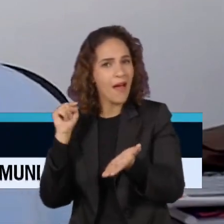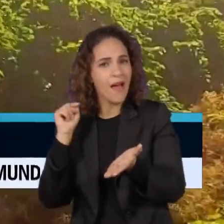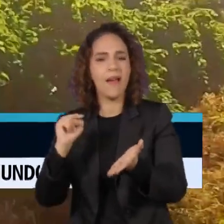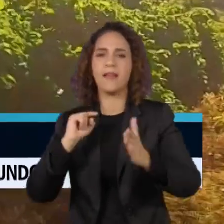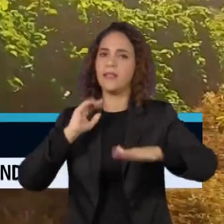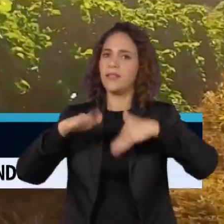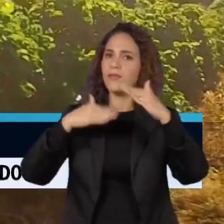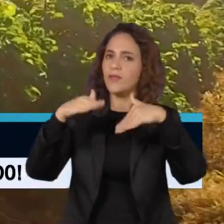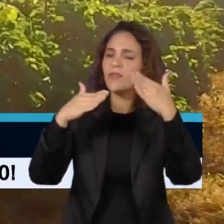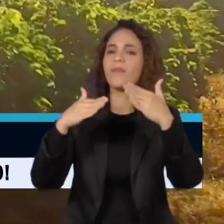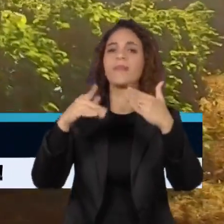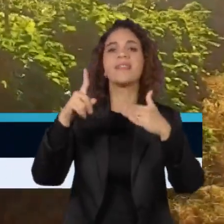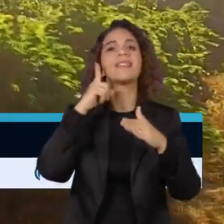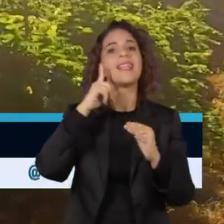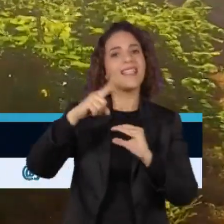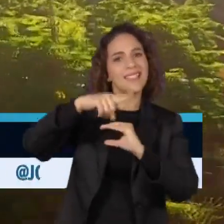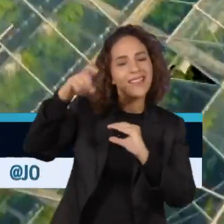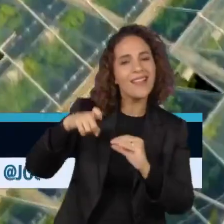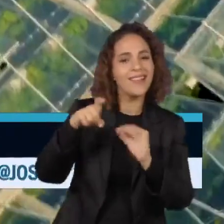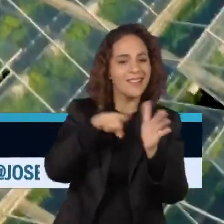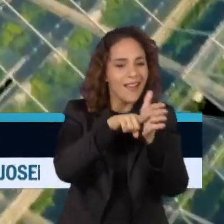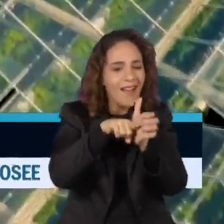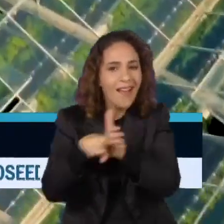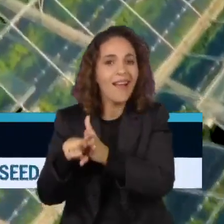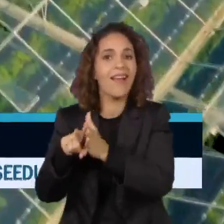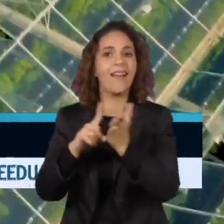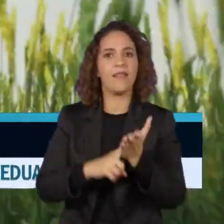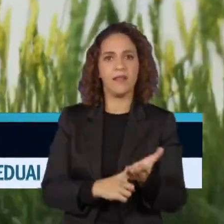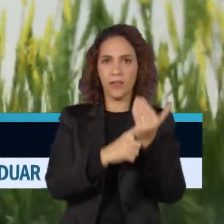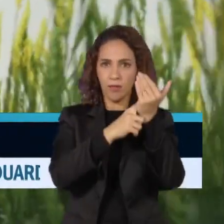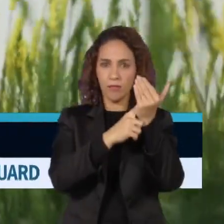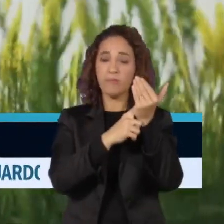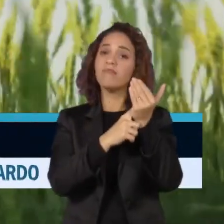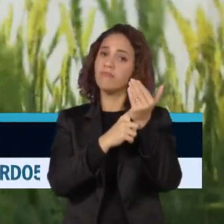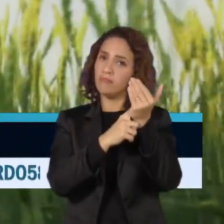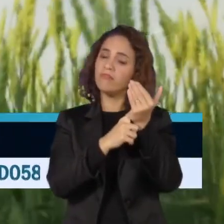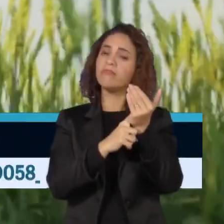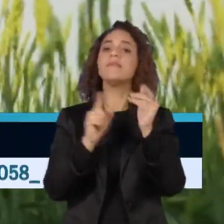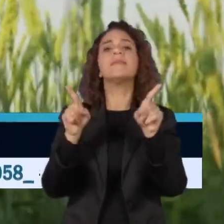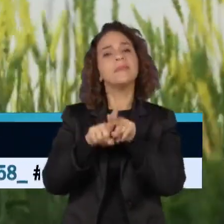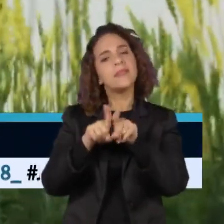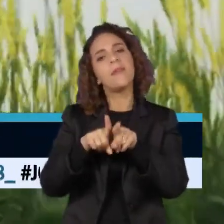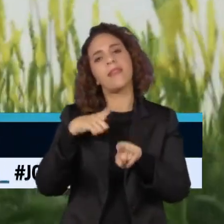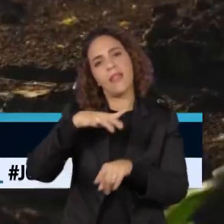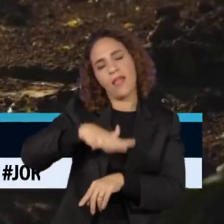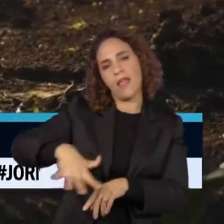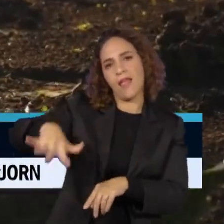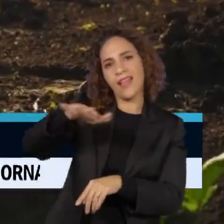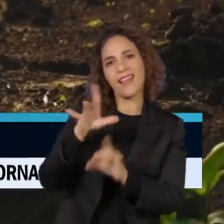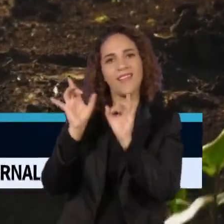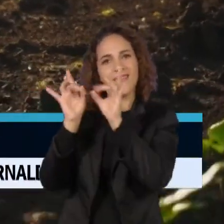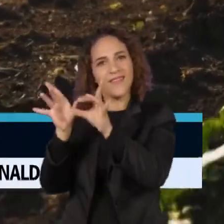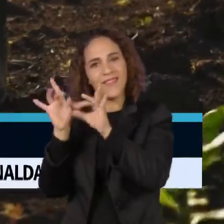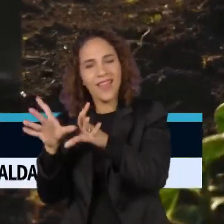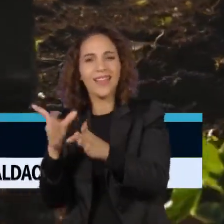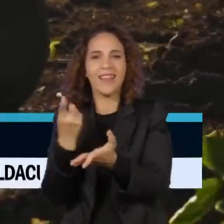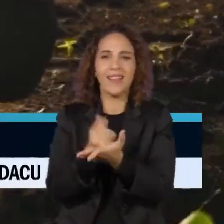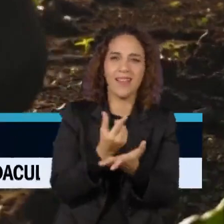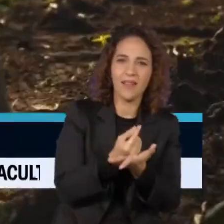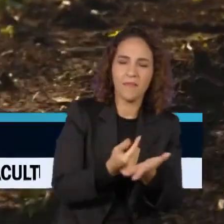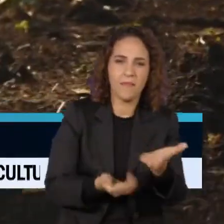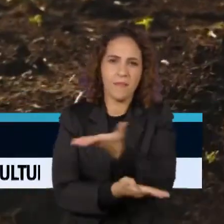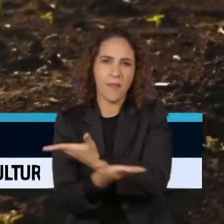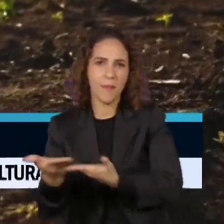cooperação em ciência e tecnologia, assim por diante. A outra dimensão geopolítica é a dimensão comercial. Então, nesse momento, eu acho que a